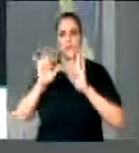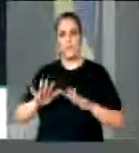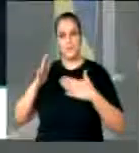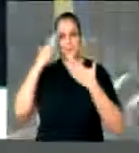para equipar a guarda municipal, também convênio com o município, 400 mil reais